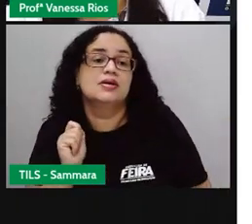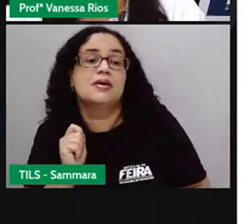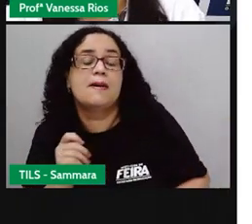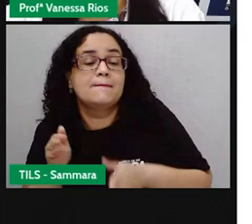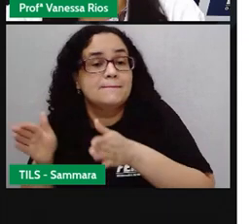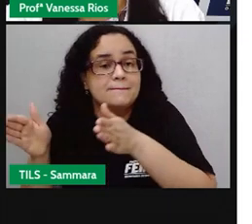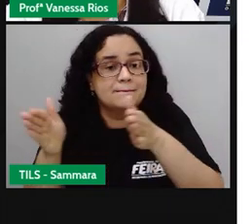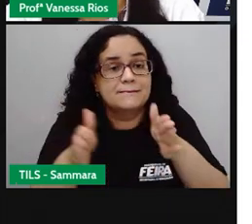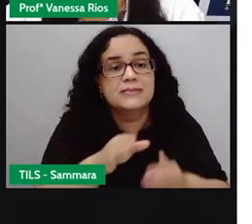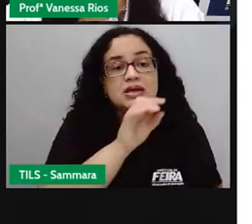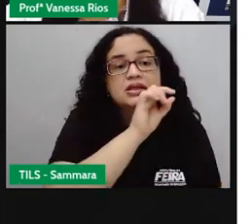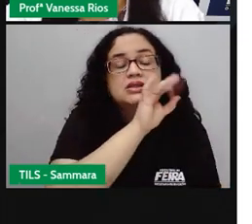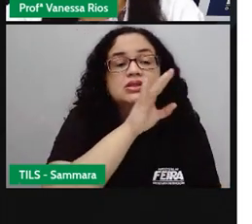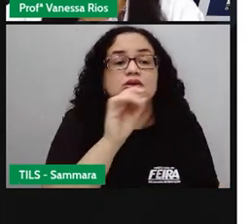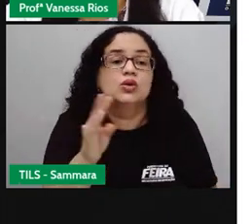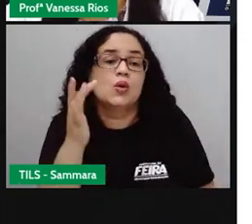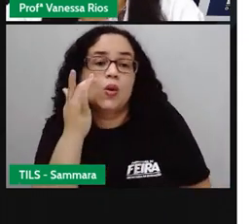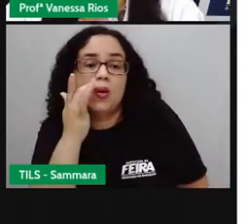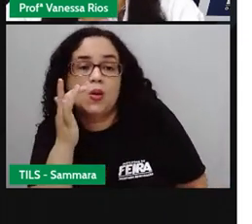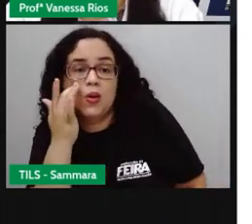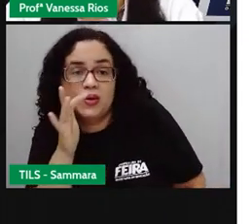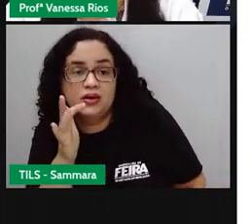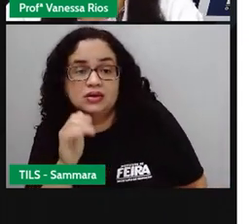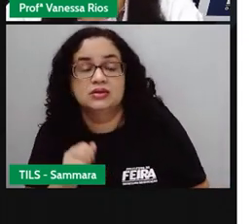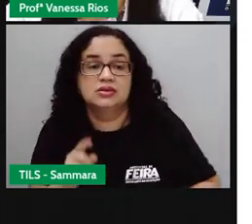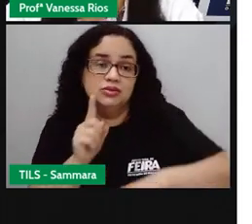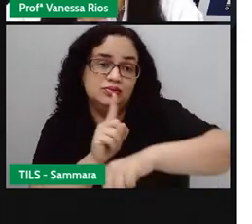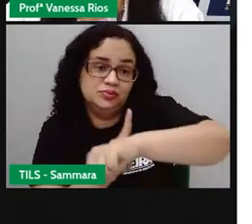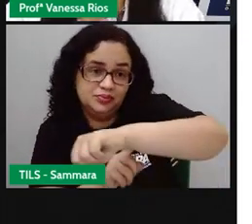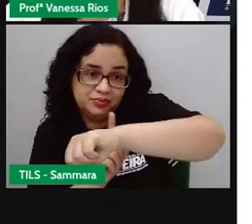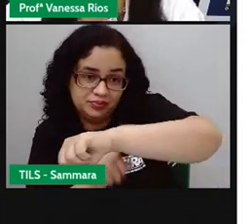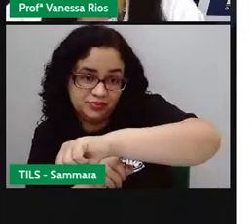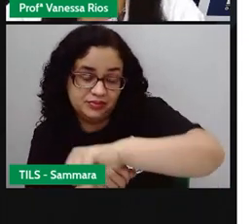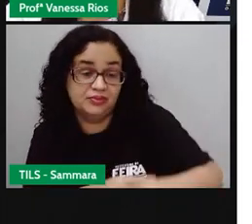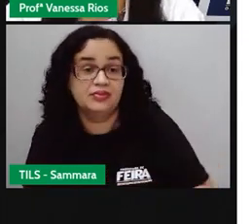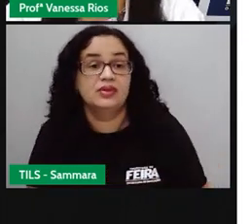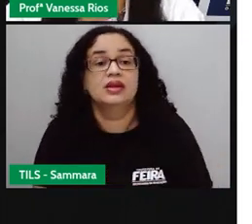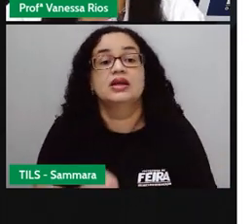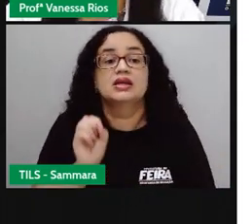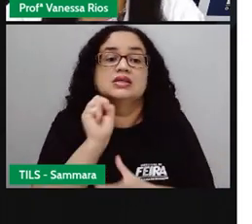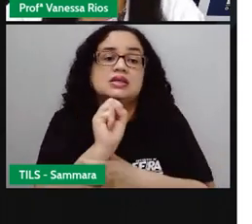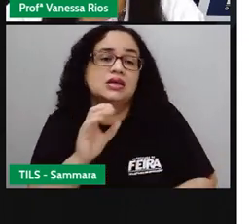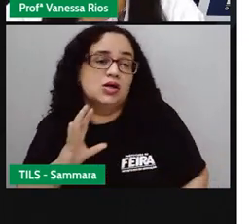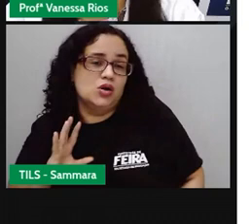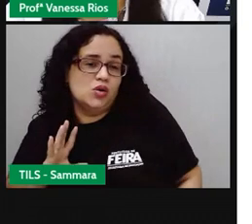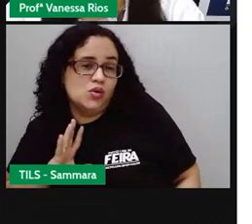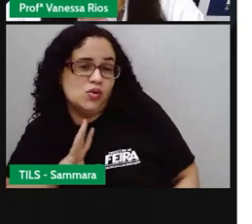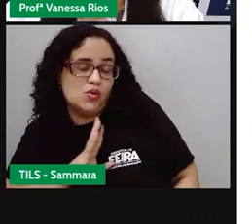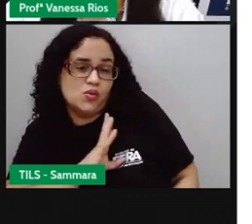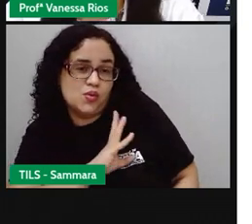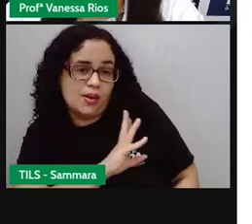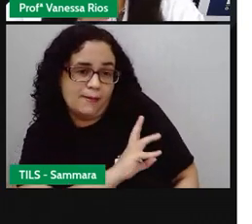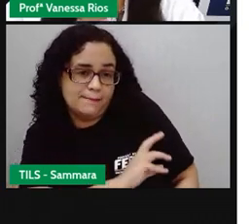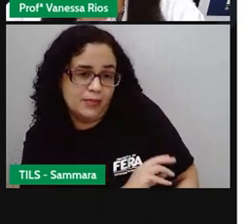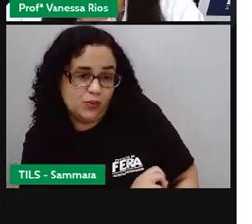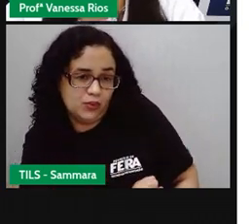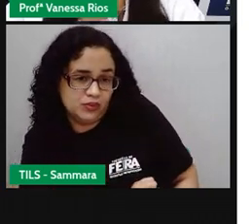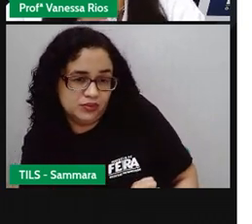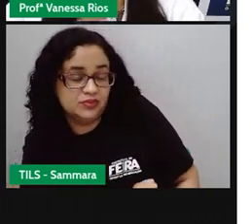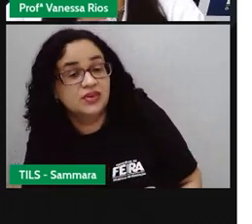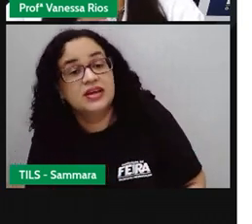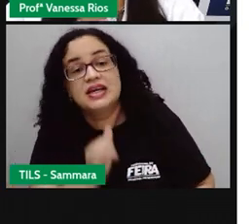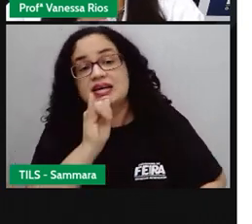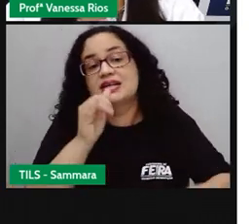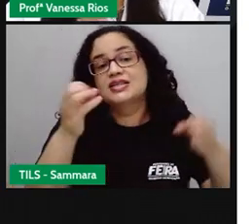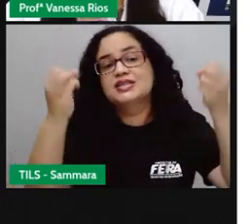pelo caminho a casca dourada e inútil das horas. Seguraria o amor que está à minha frente e